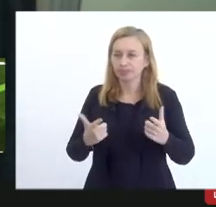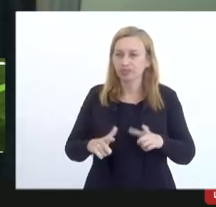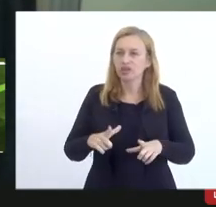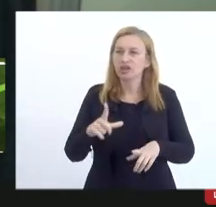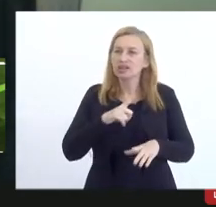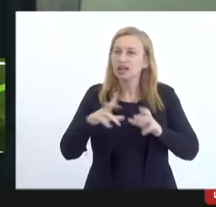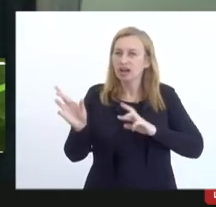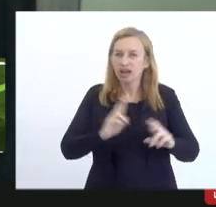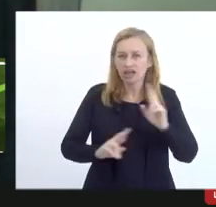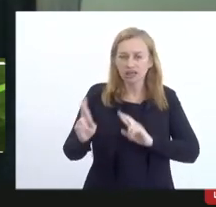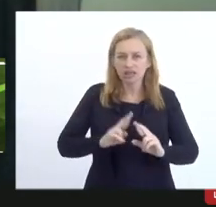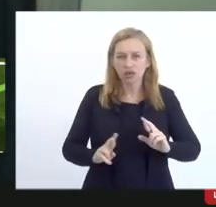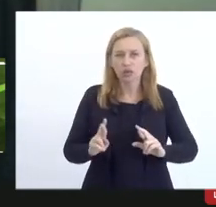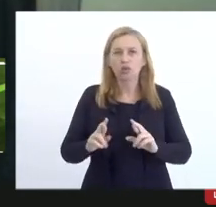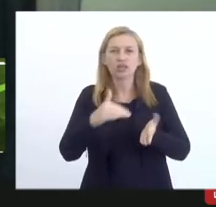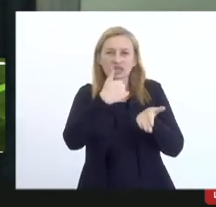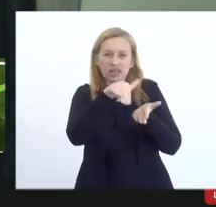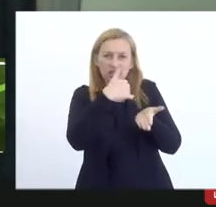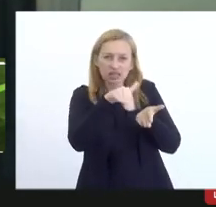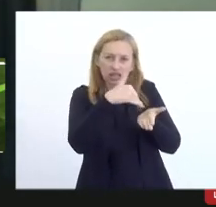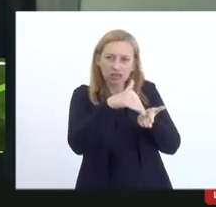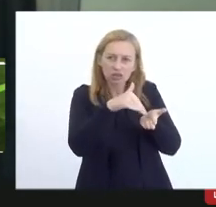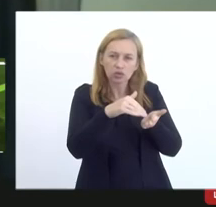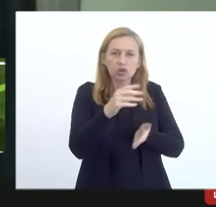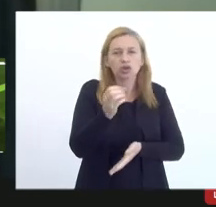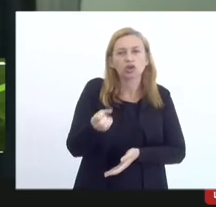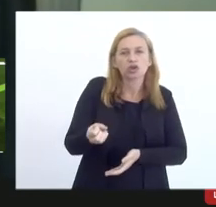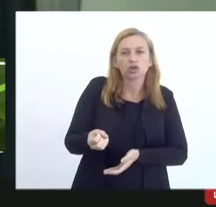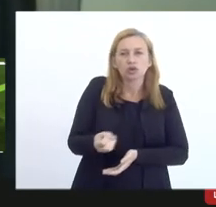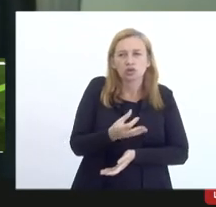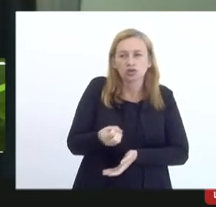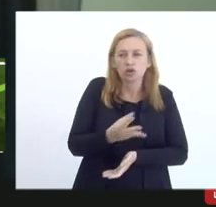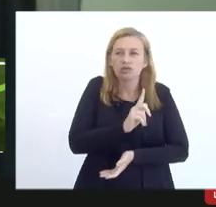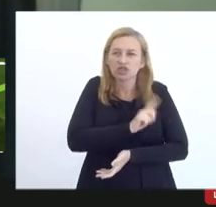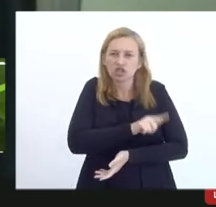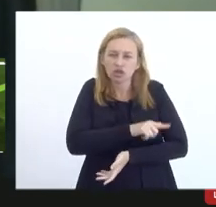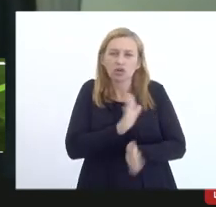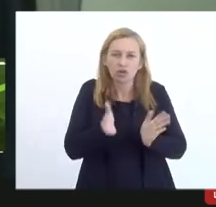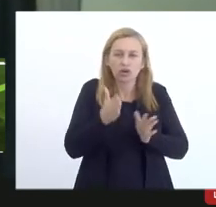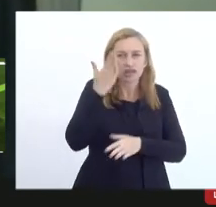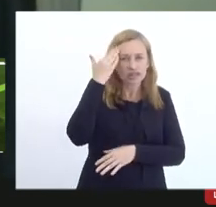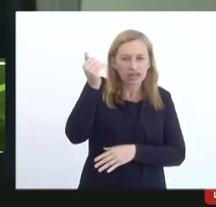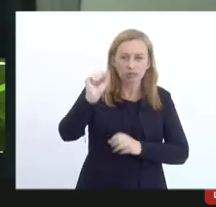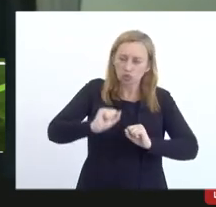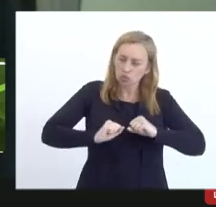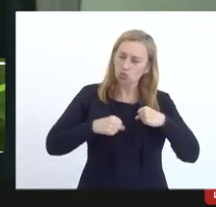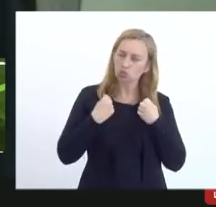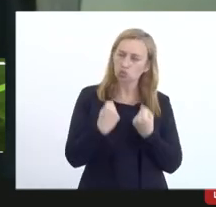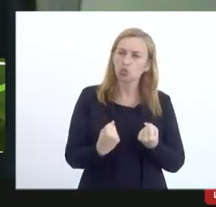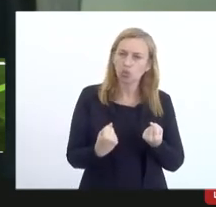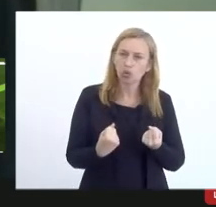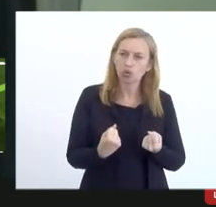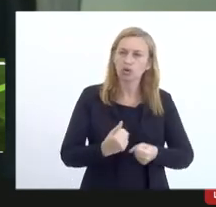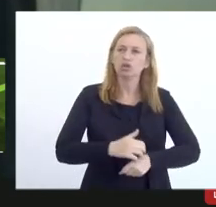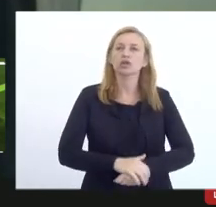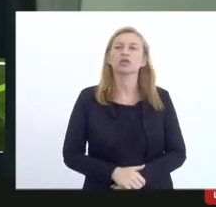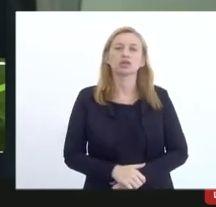alguma relação com a secretaria, com essa atual gestão, e sabem do nosso empenho em